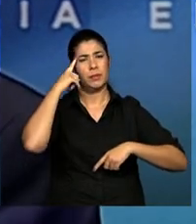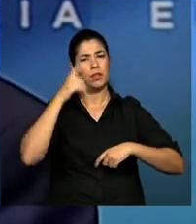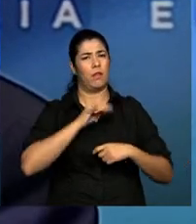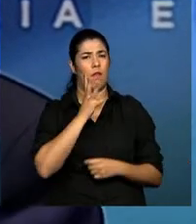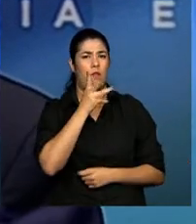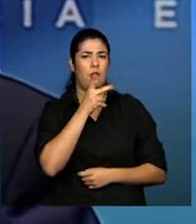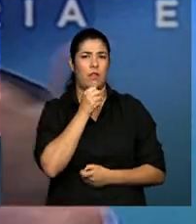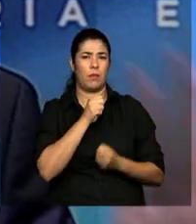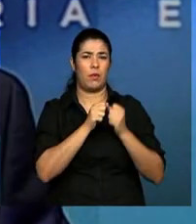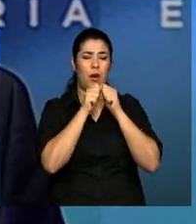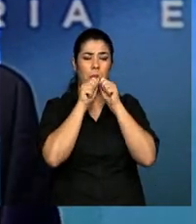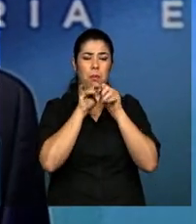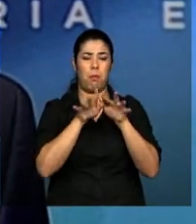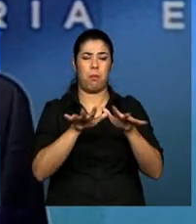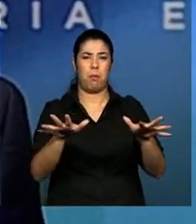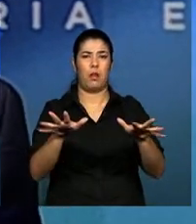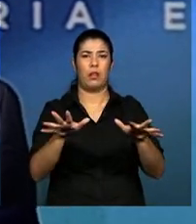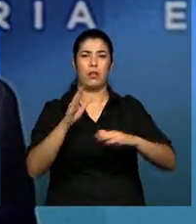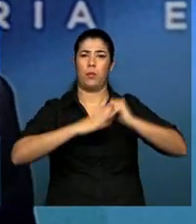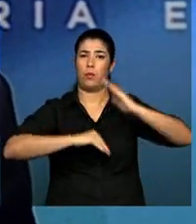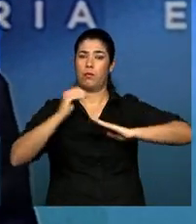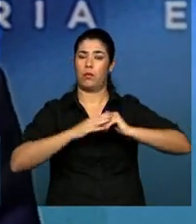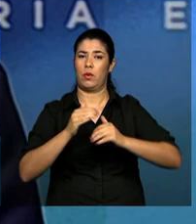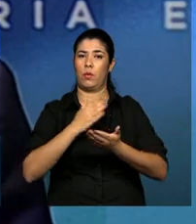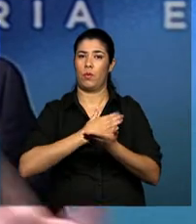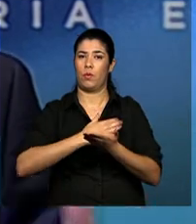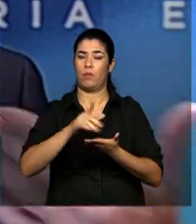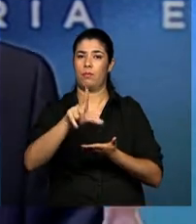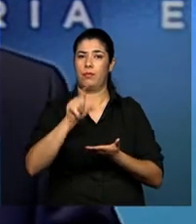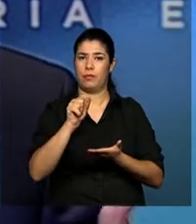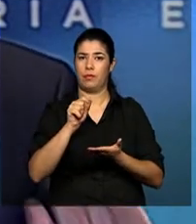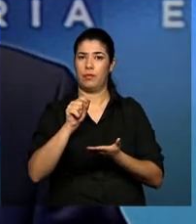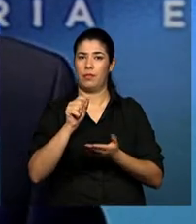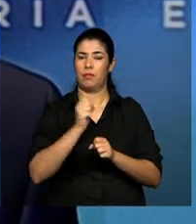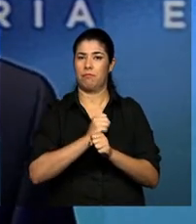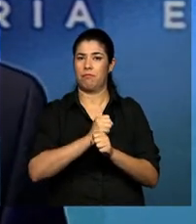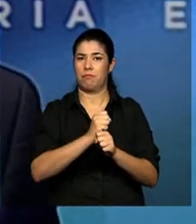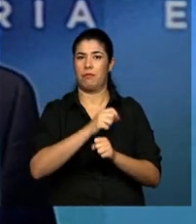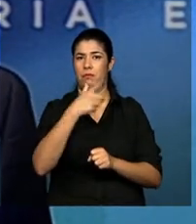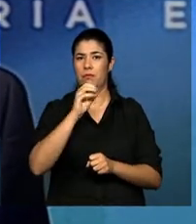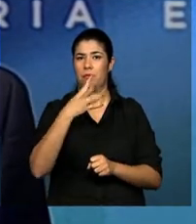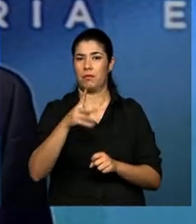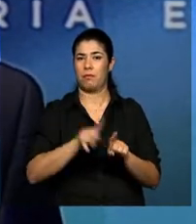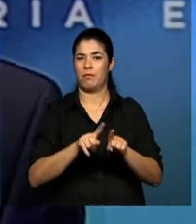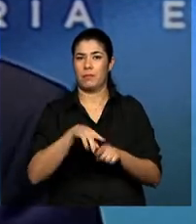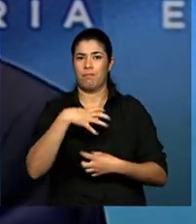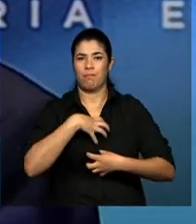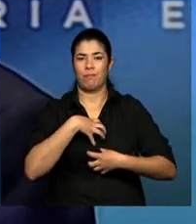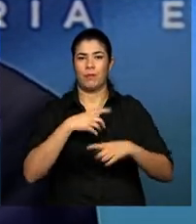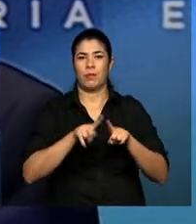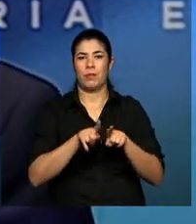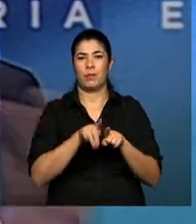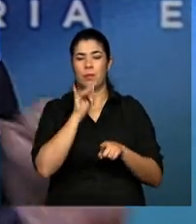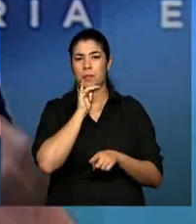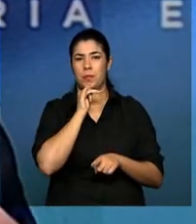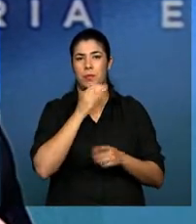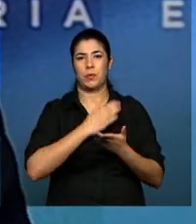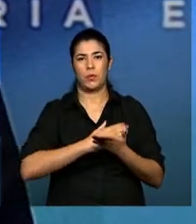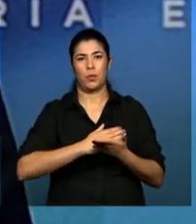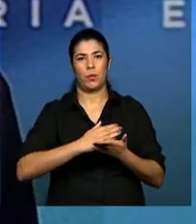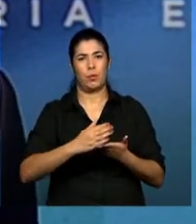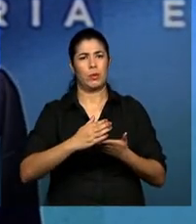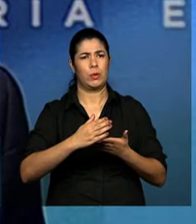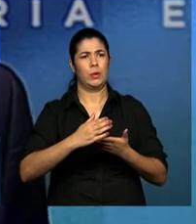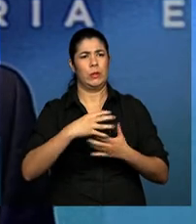e os profissionais começarem. Mas sensibiliza tanto as situações de violência, que nós conseguimos também